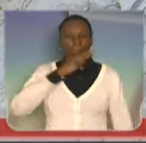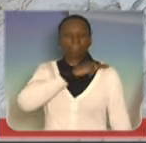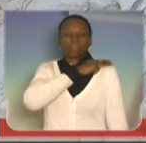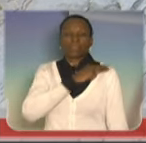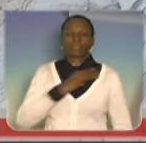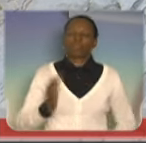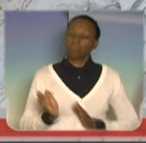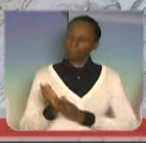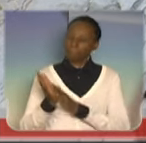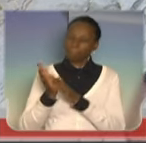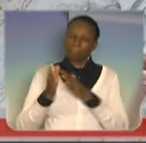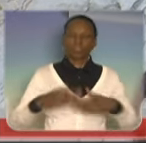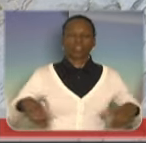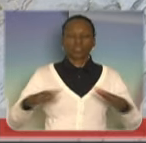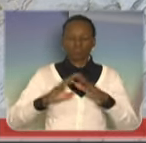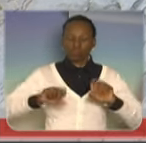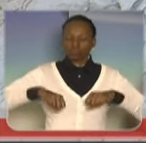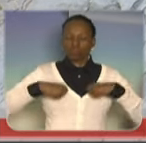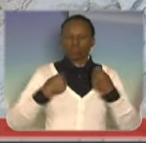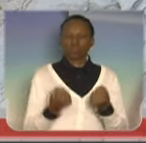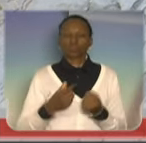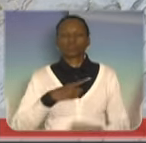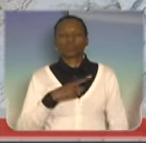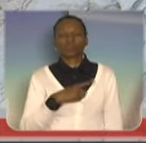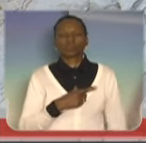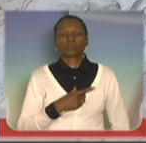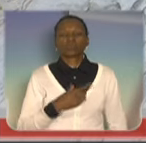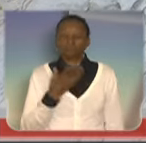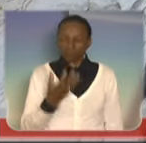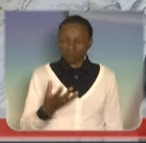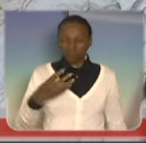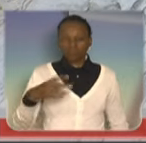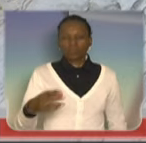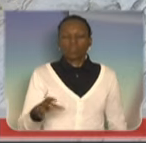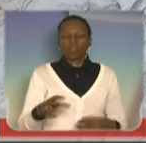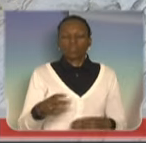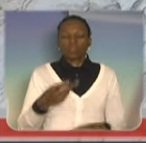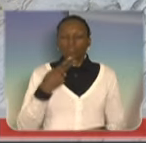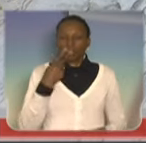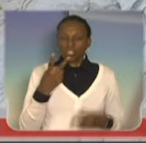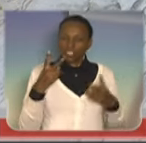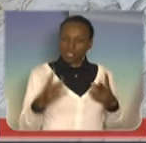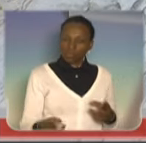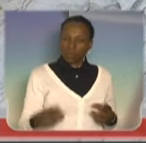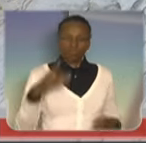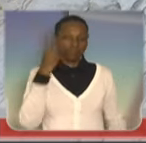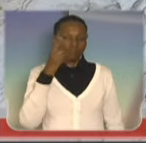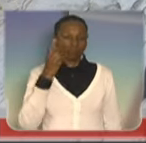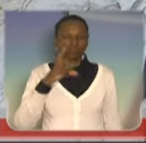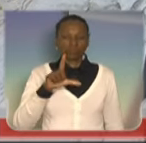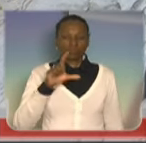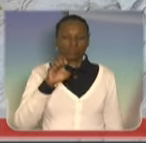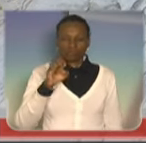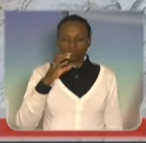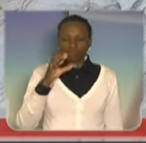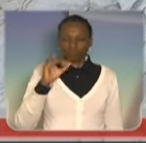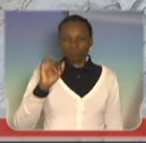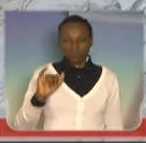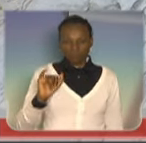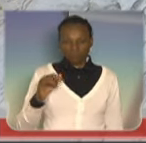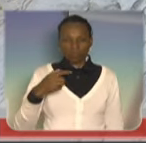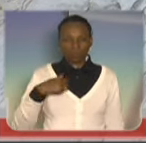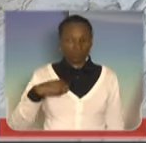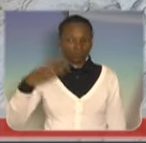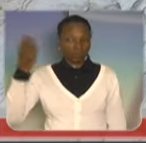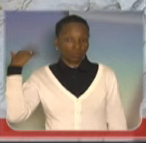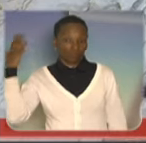todos que têm se esforçado aí. Queria fazer cor à deputada Alice Brandão. Quando eu era vereador na Câmara Municipal, deputado, eu fui procurado pelo pessoal da Liga do Funk.